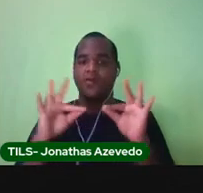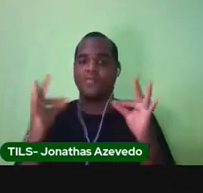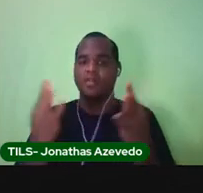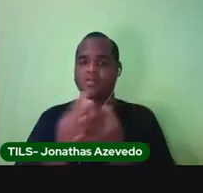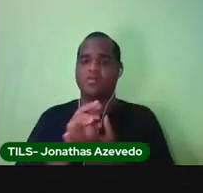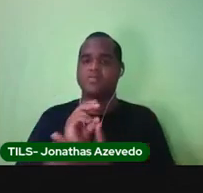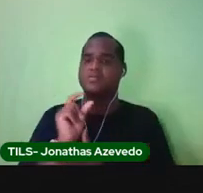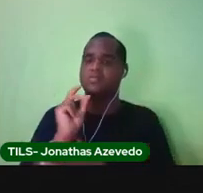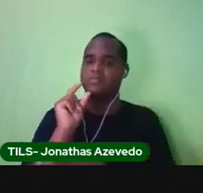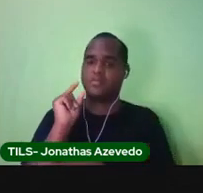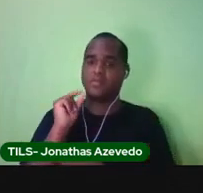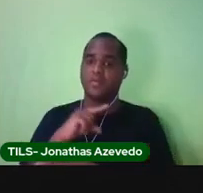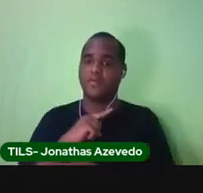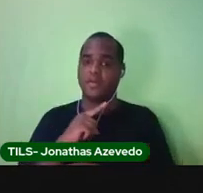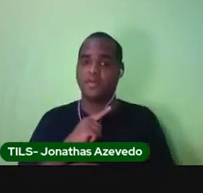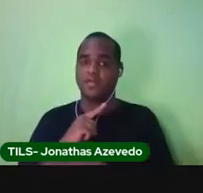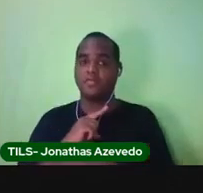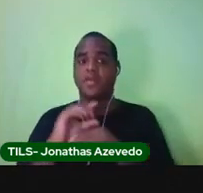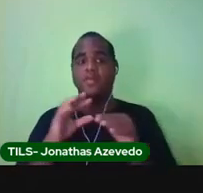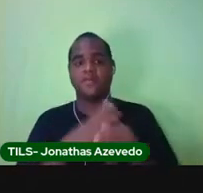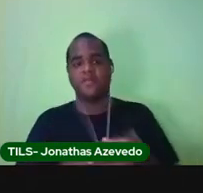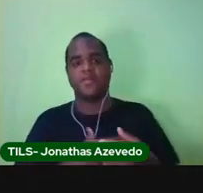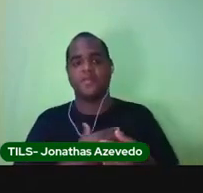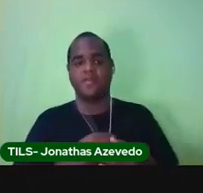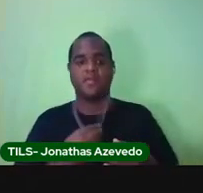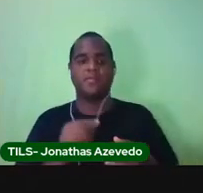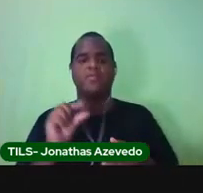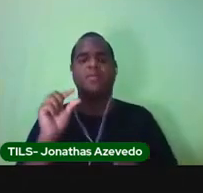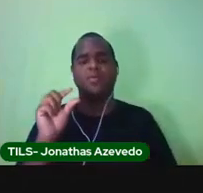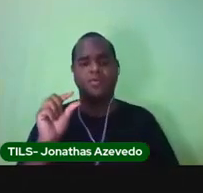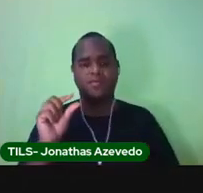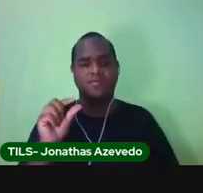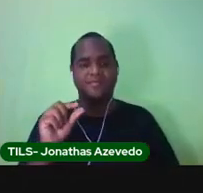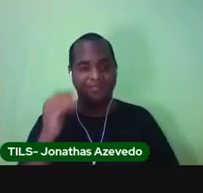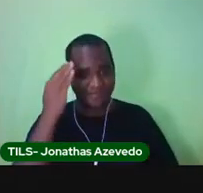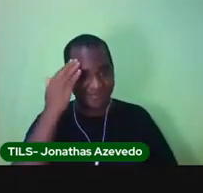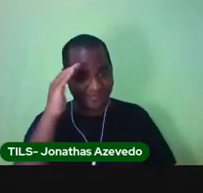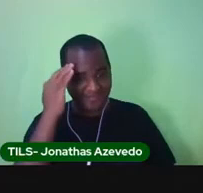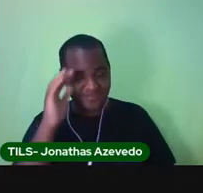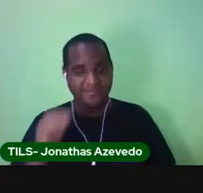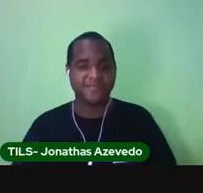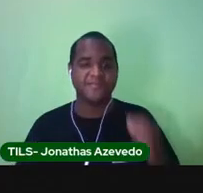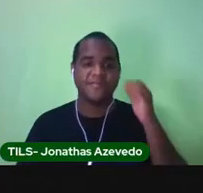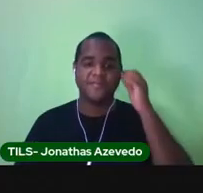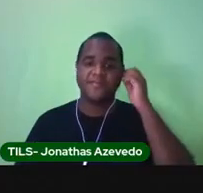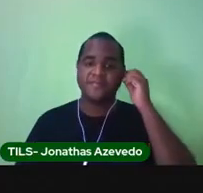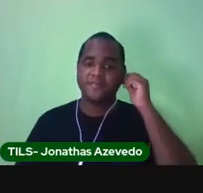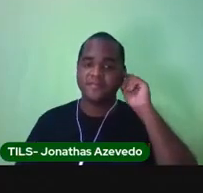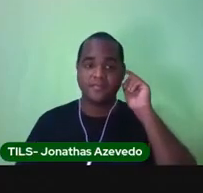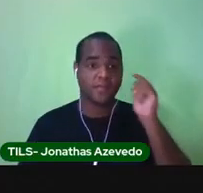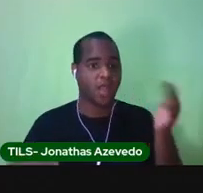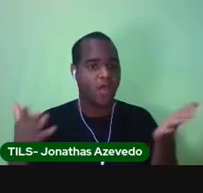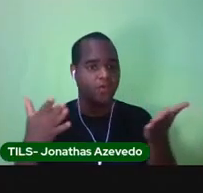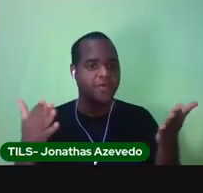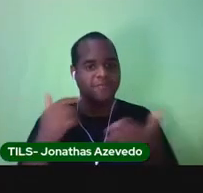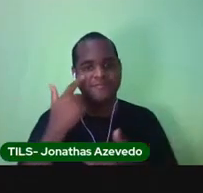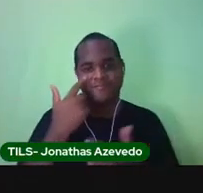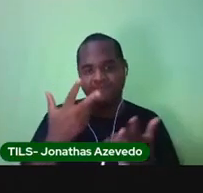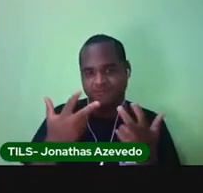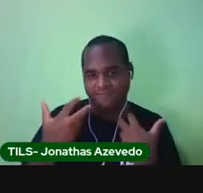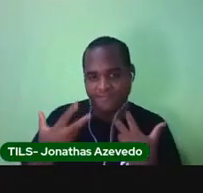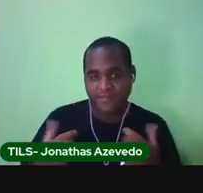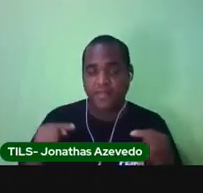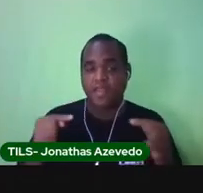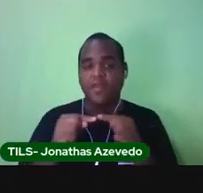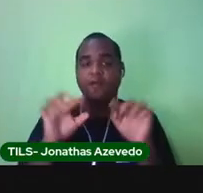daquele jeito, só que com menos filhos. Entendeu? Agora, olha só, além dos